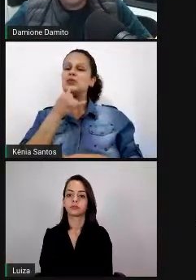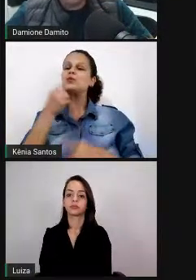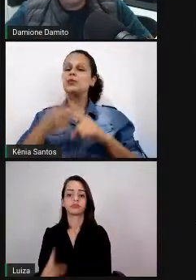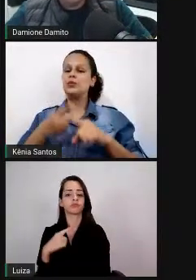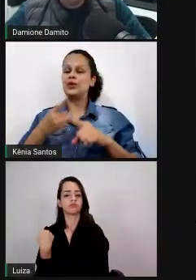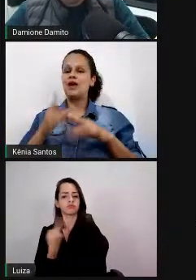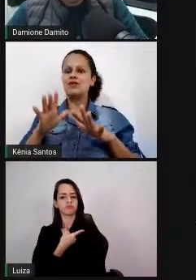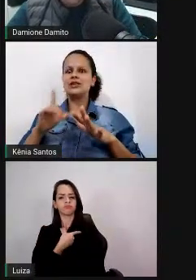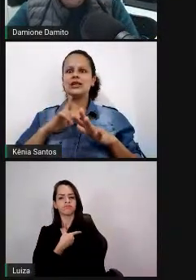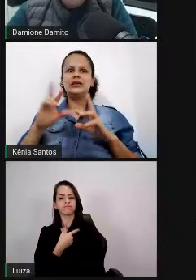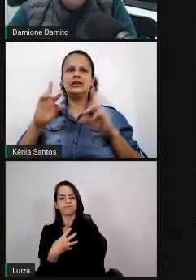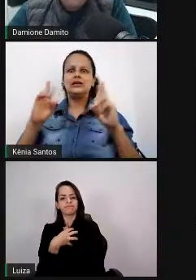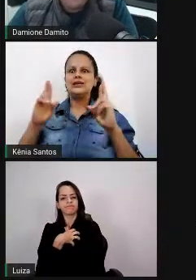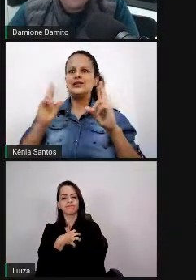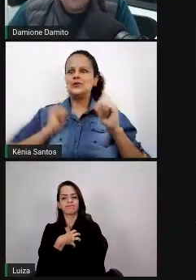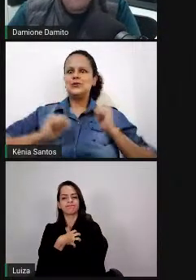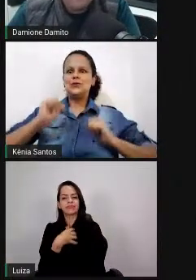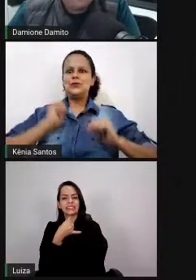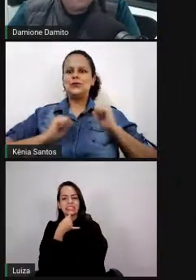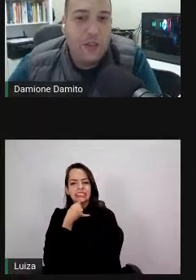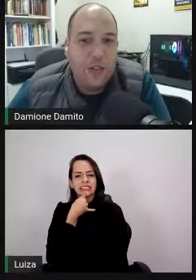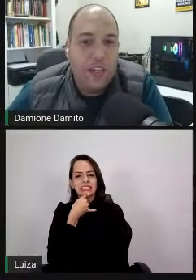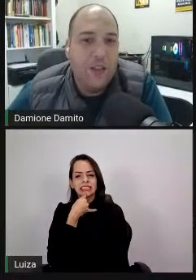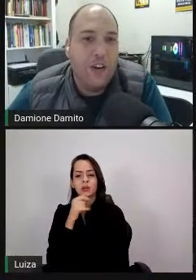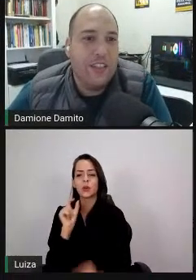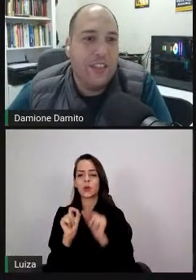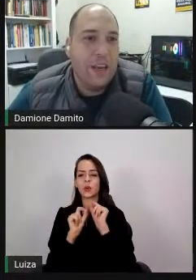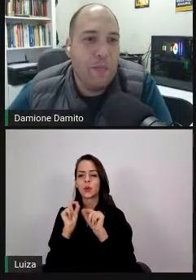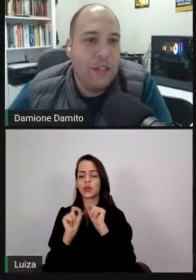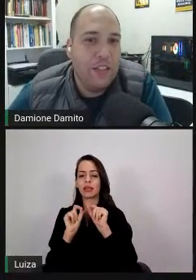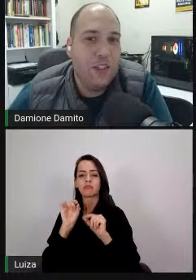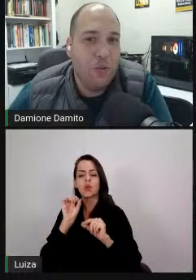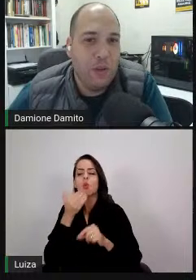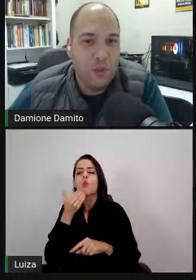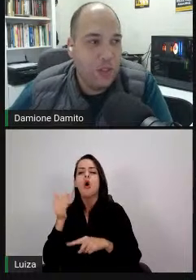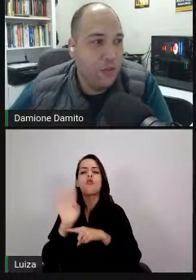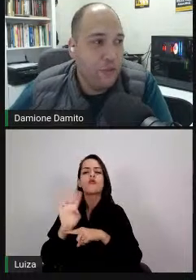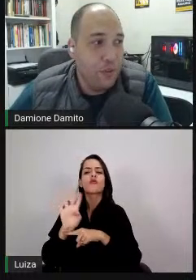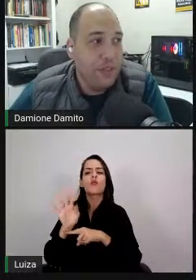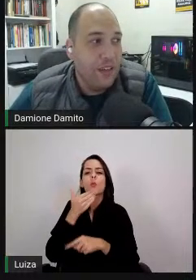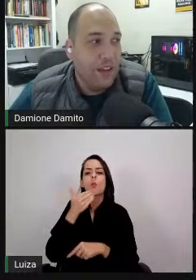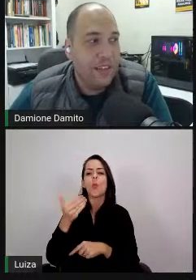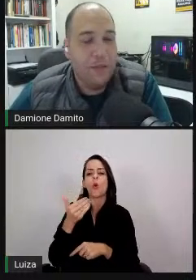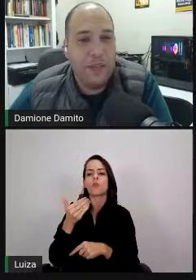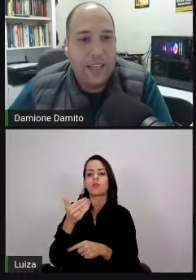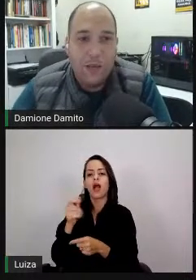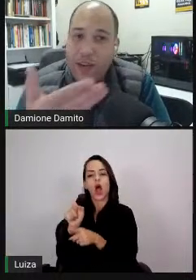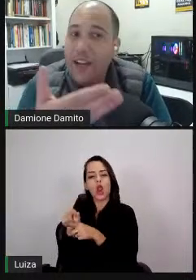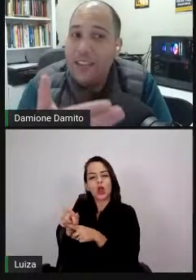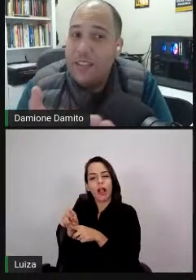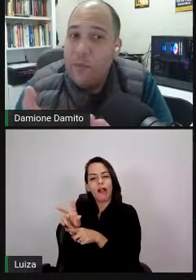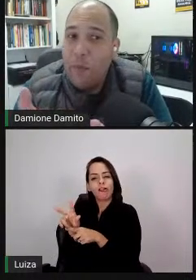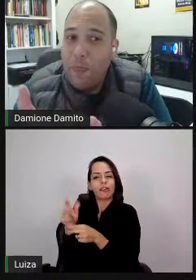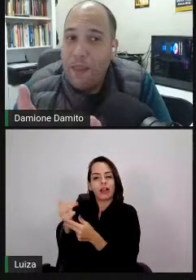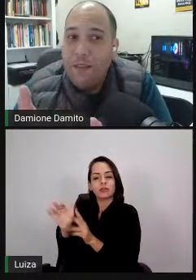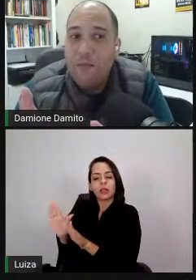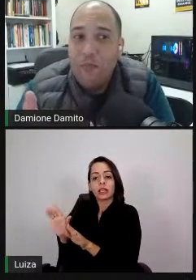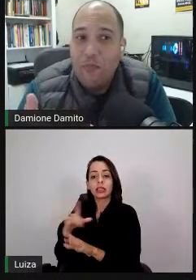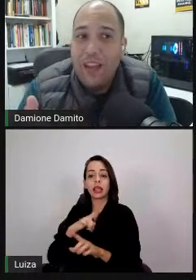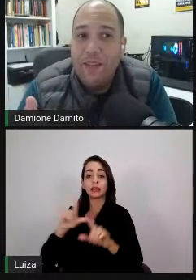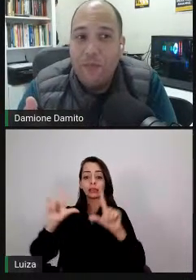expectativa de qual filme seria oferecido, e nós, de repente, descobrimos que o filme a ser passado era esse,